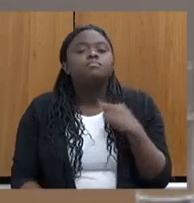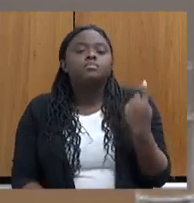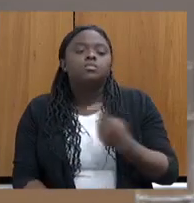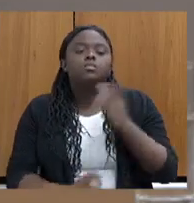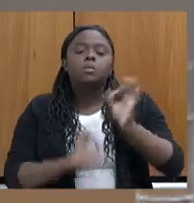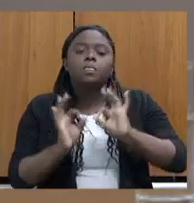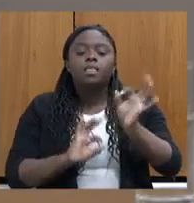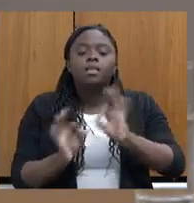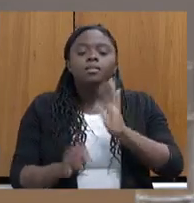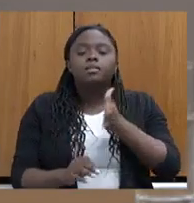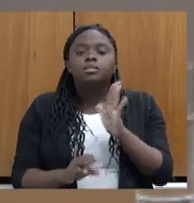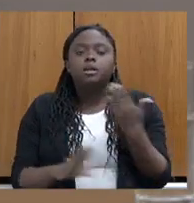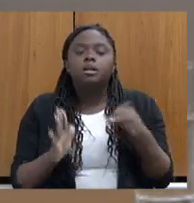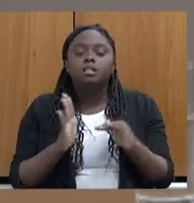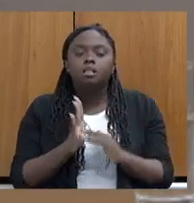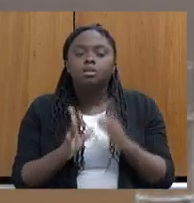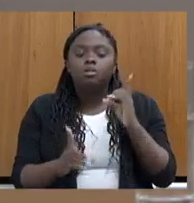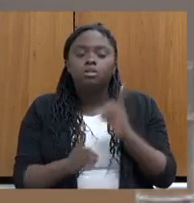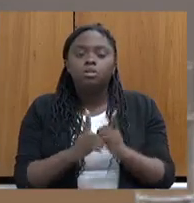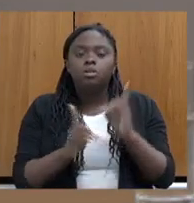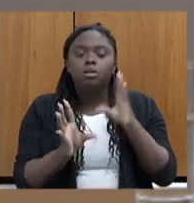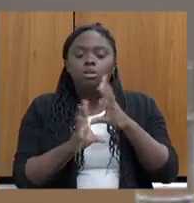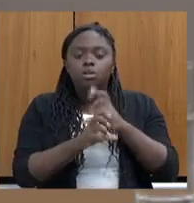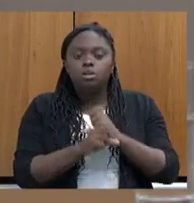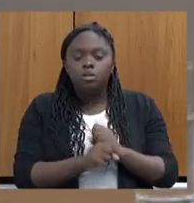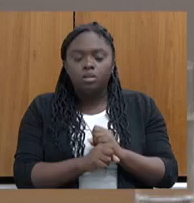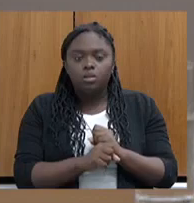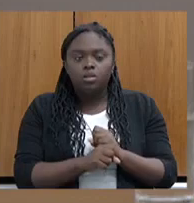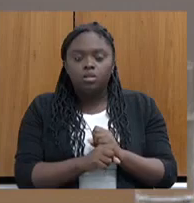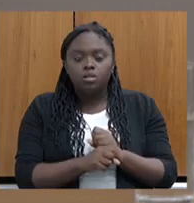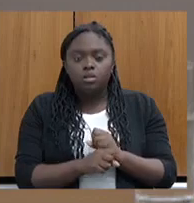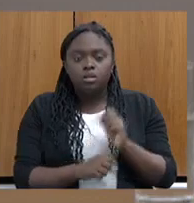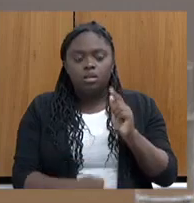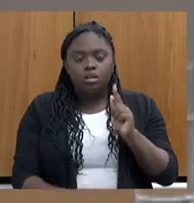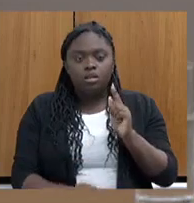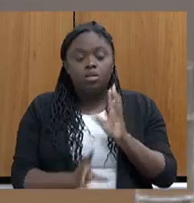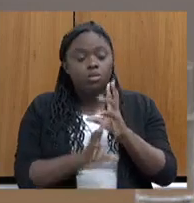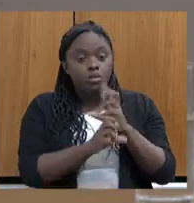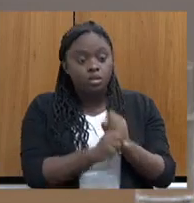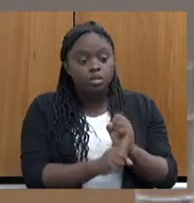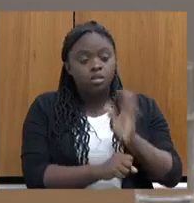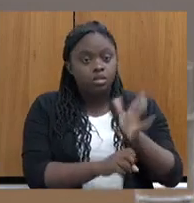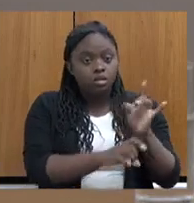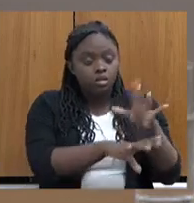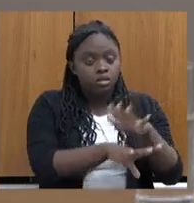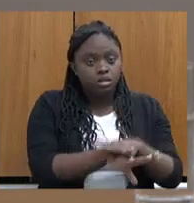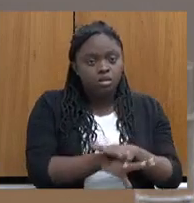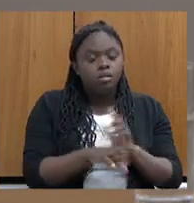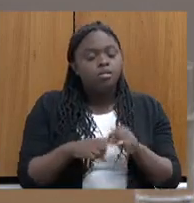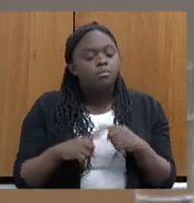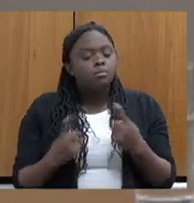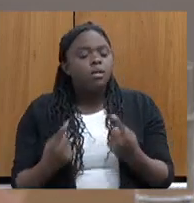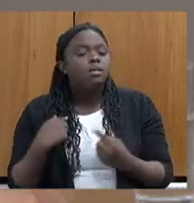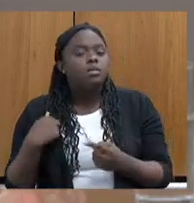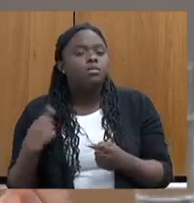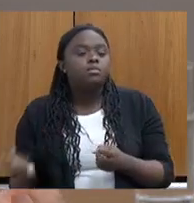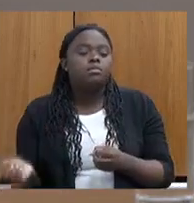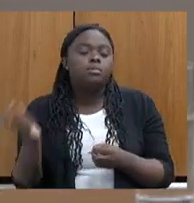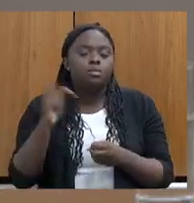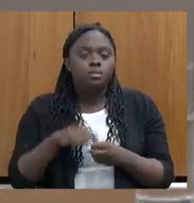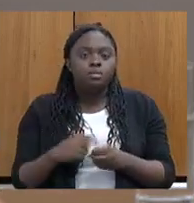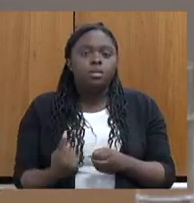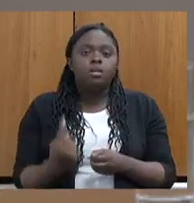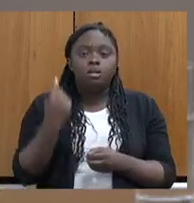está todo o diagnóstico qualitativo, o quantitativo está pronto. Mas eu voltei atrás